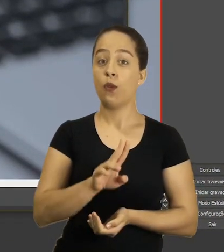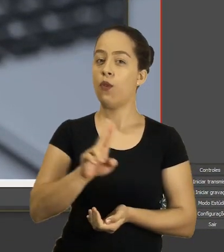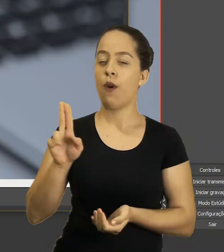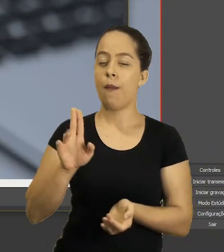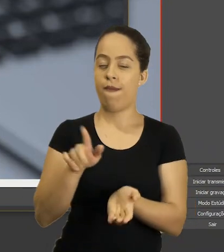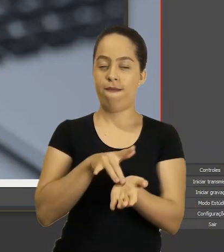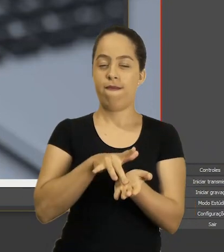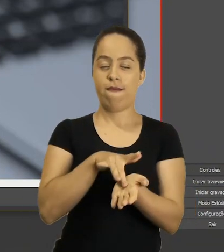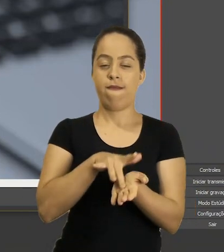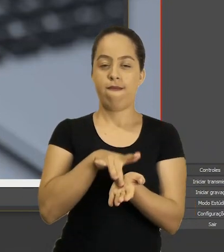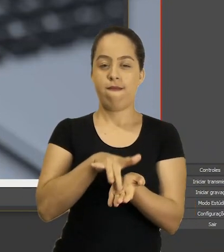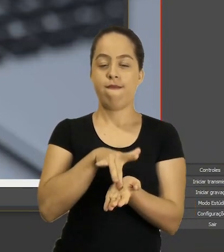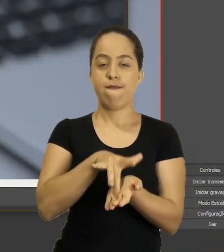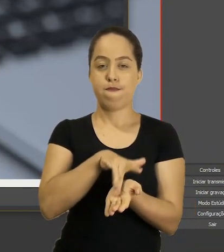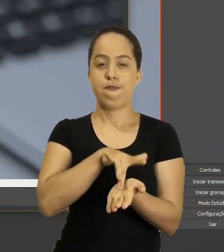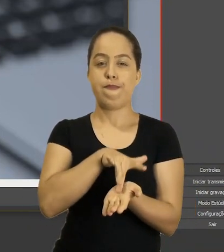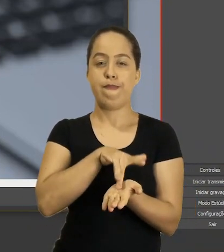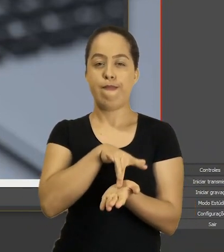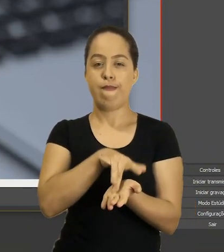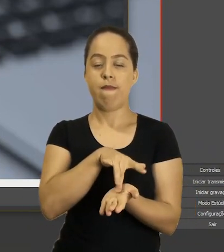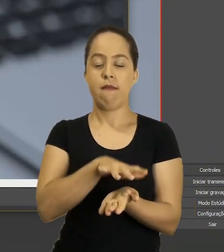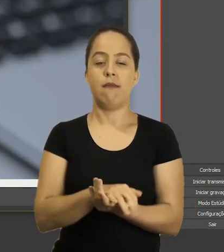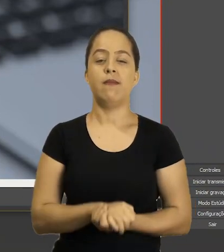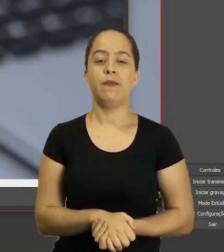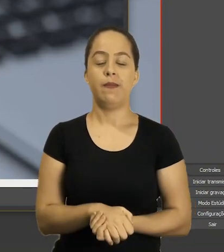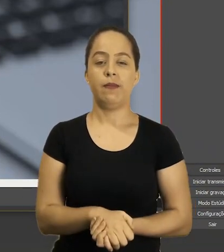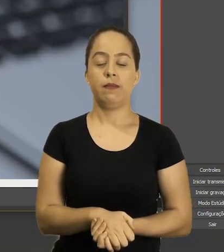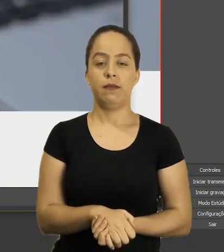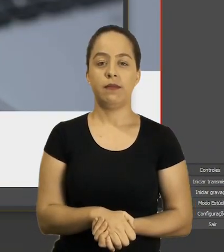Vou botar um nome aqui. Fictício.